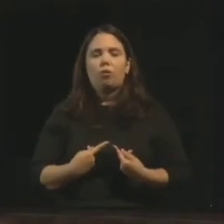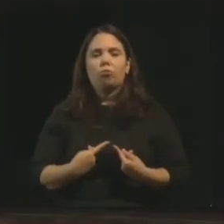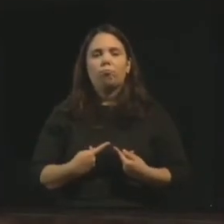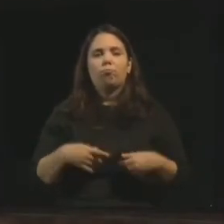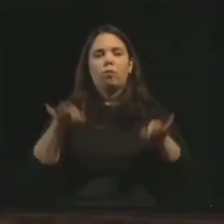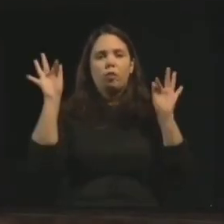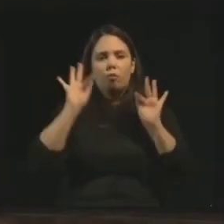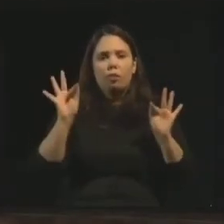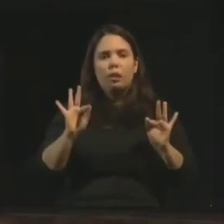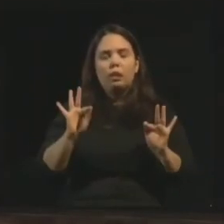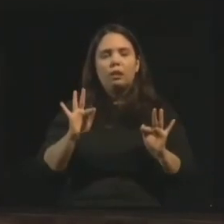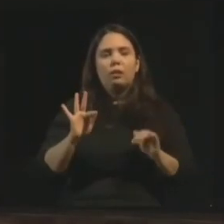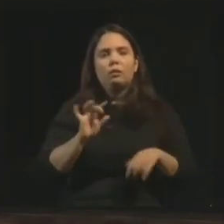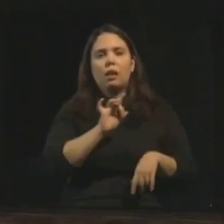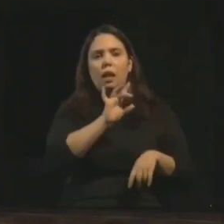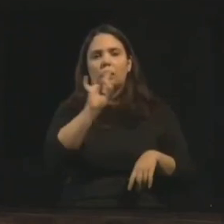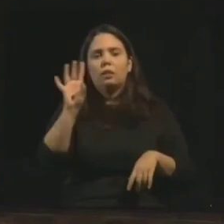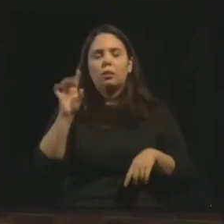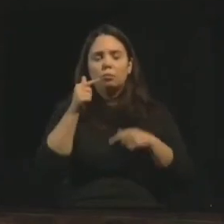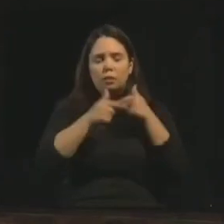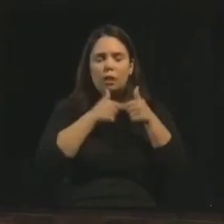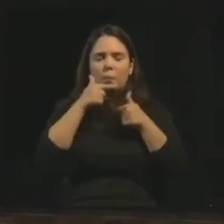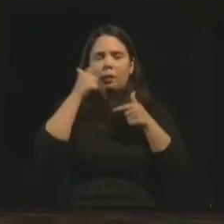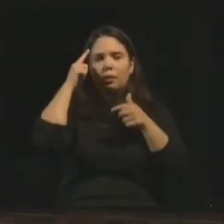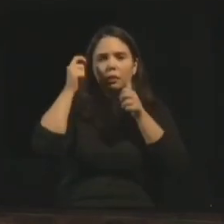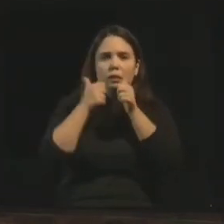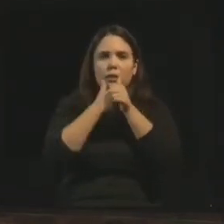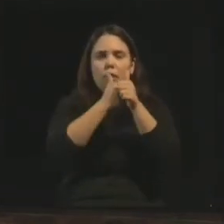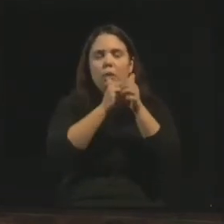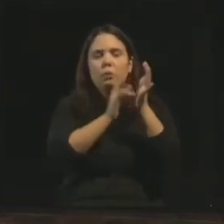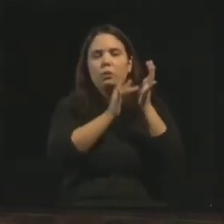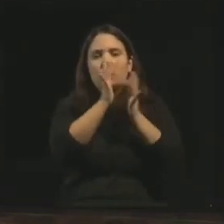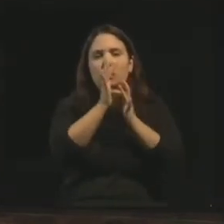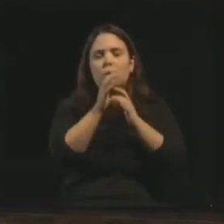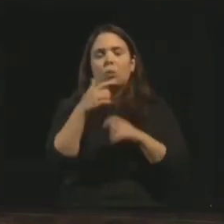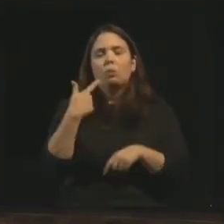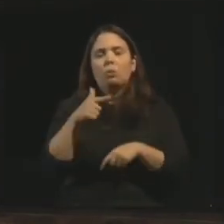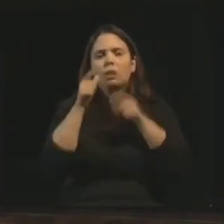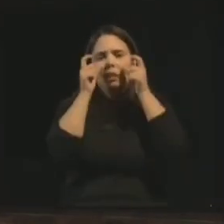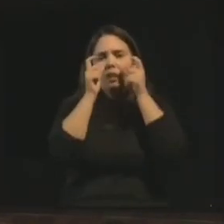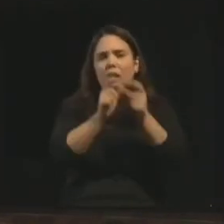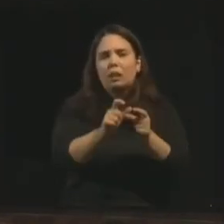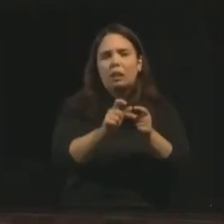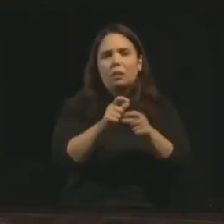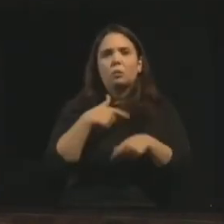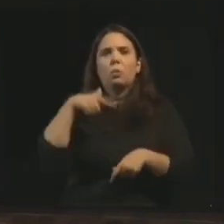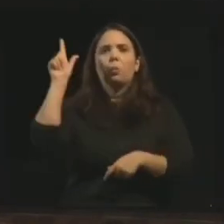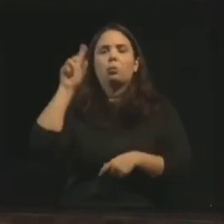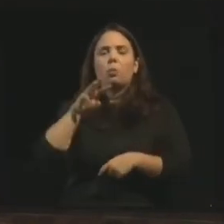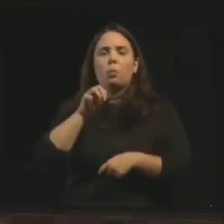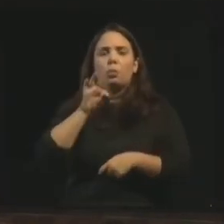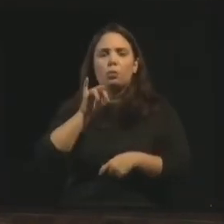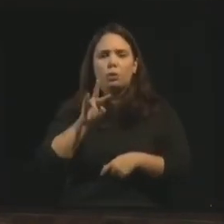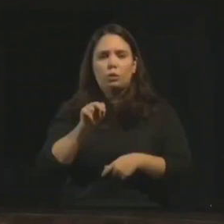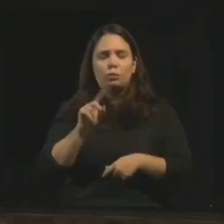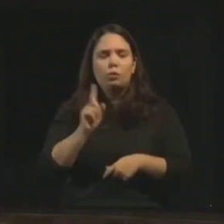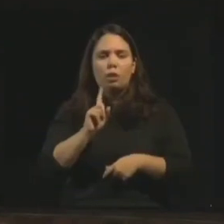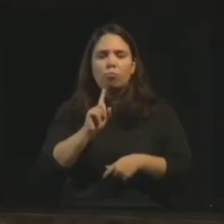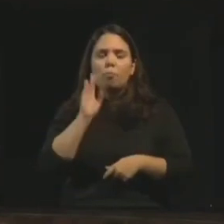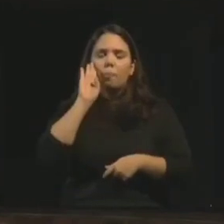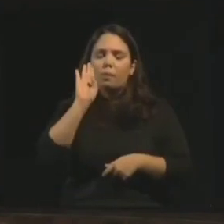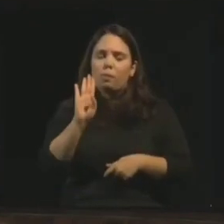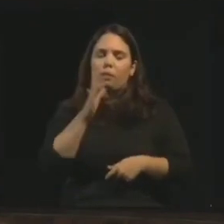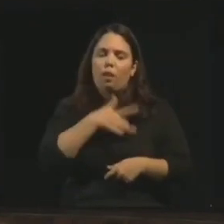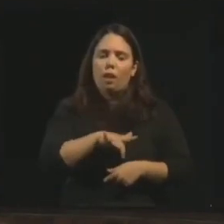felizes serão os que houverem trabalhado no campo do Senhor com desinteresse, sem outro móvel, sem outro motivo, senão a caridade.